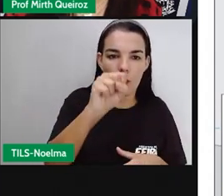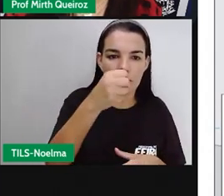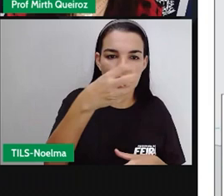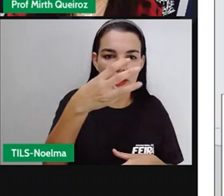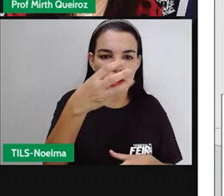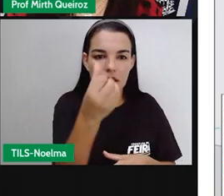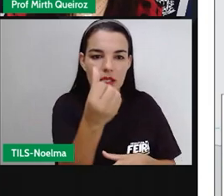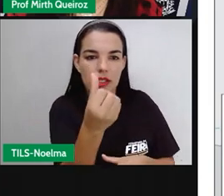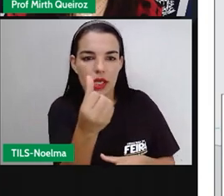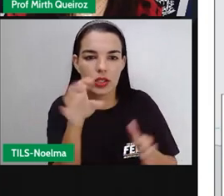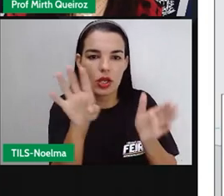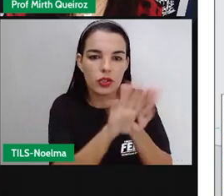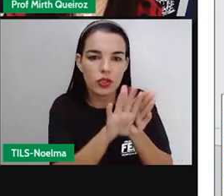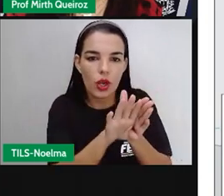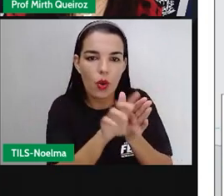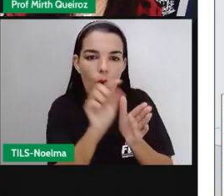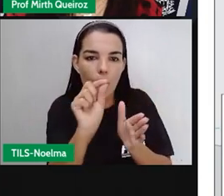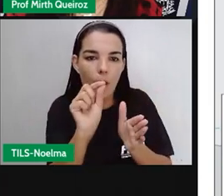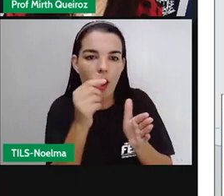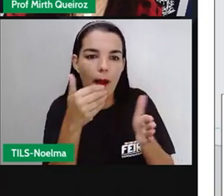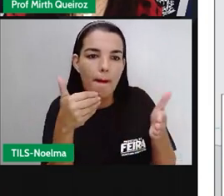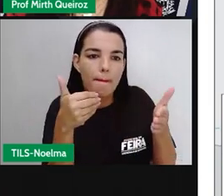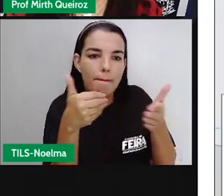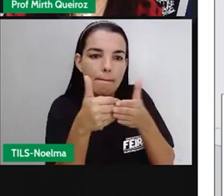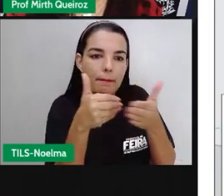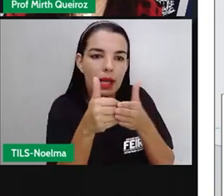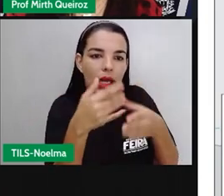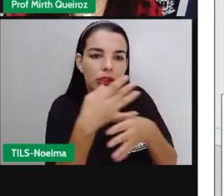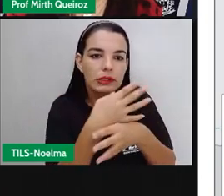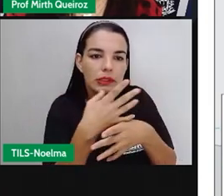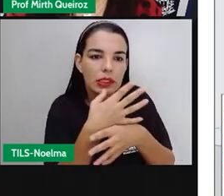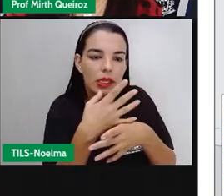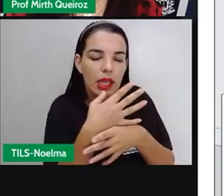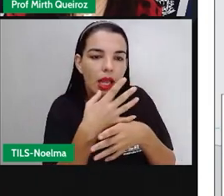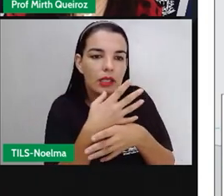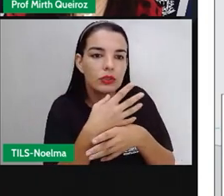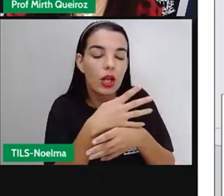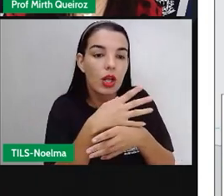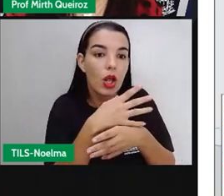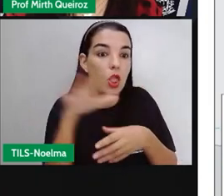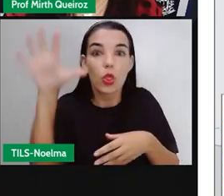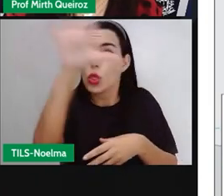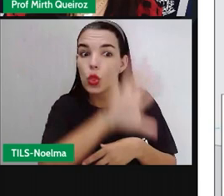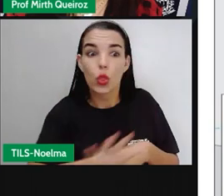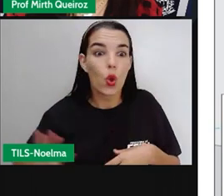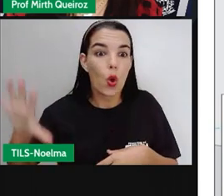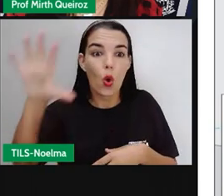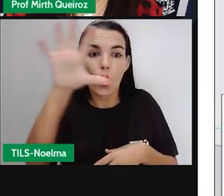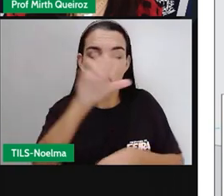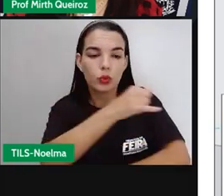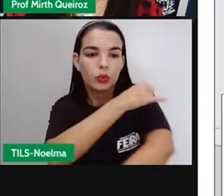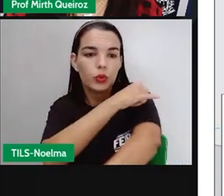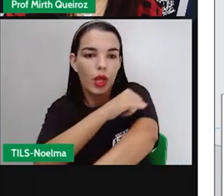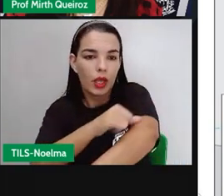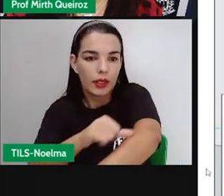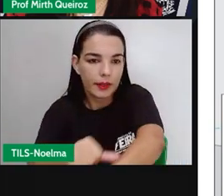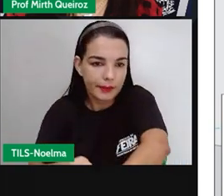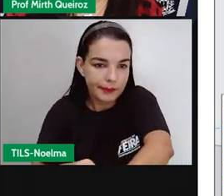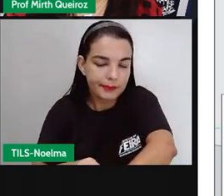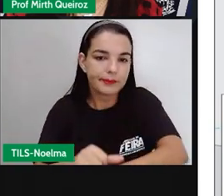já estava aqui pegando todo o Rio de Janeiro. 1854,